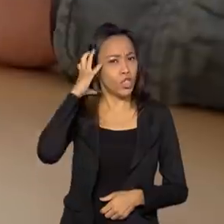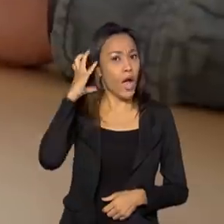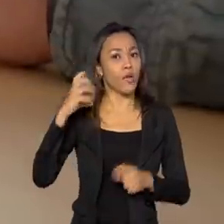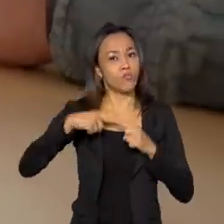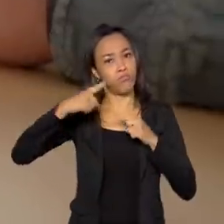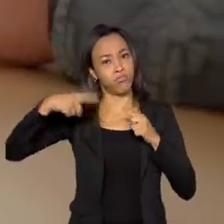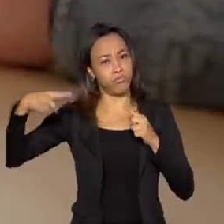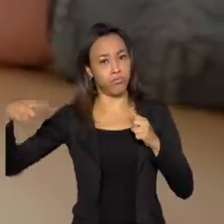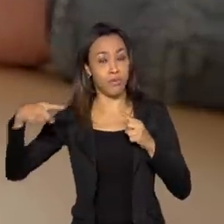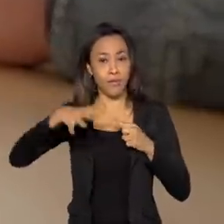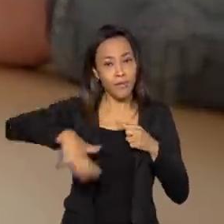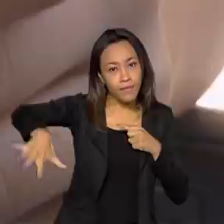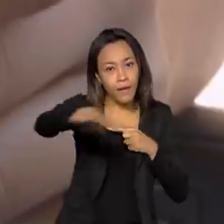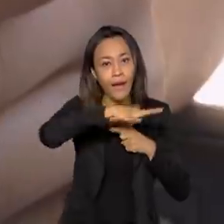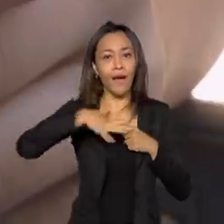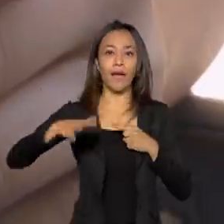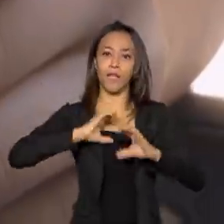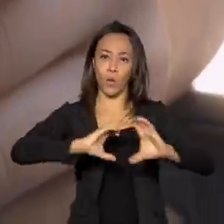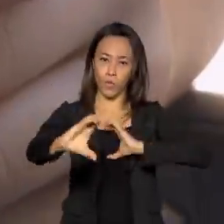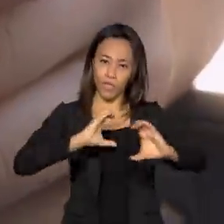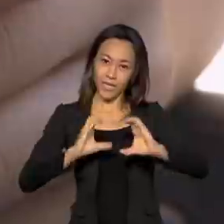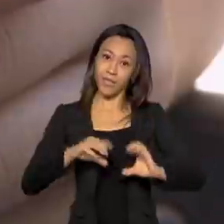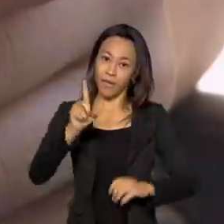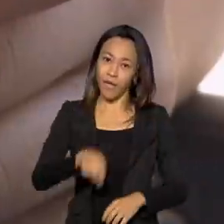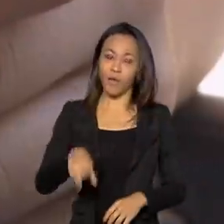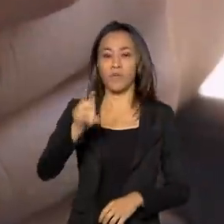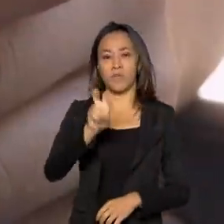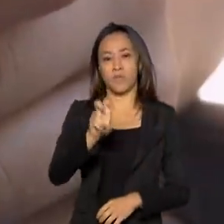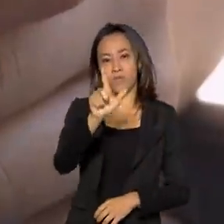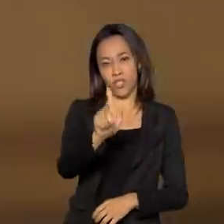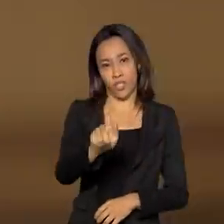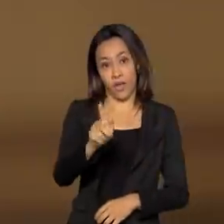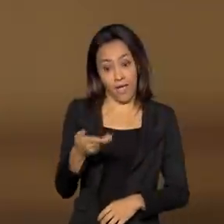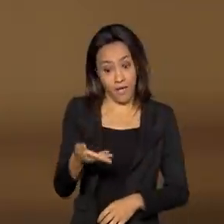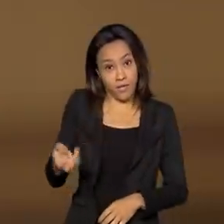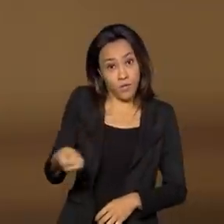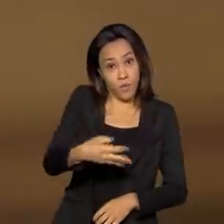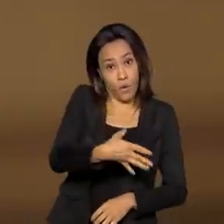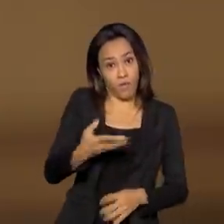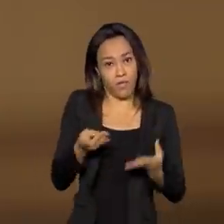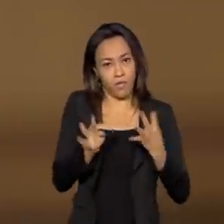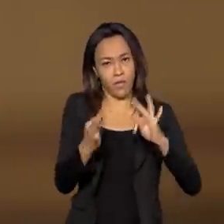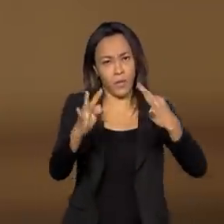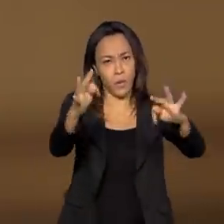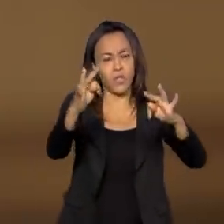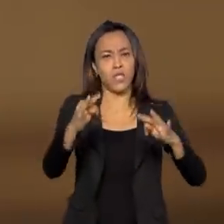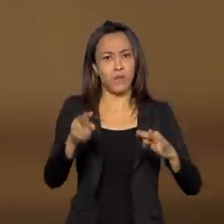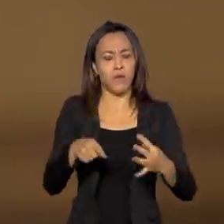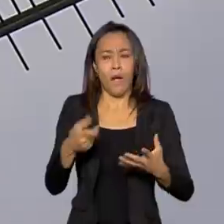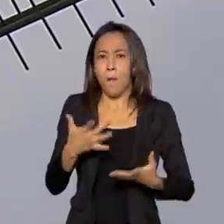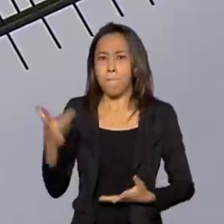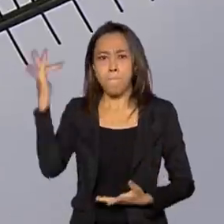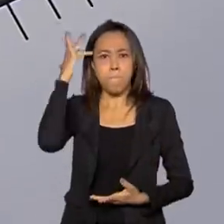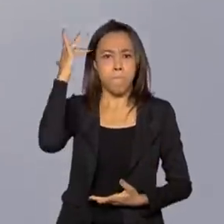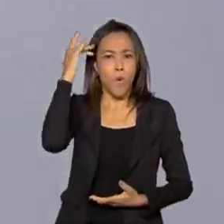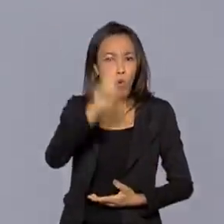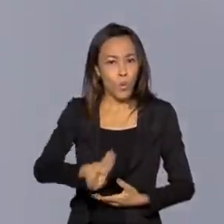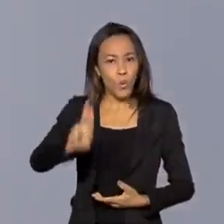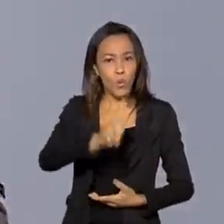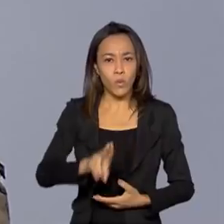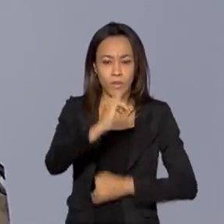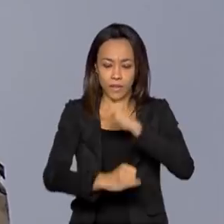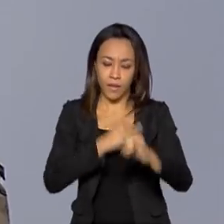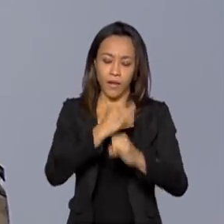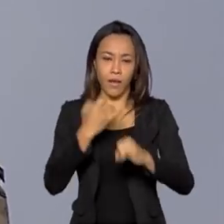das telecomunicações no país, o leilão do 5G. Essa nova tecnologia vai modernizar o uso da internet móvel, vai